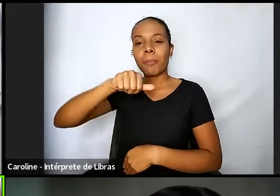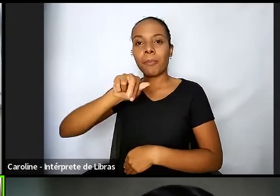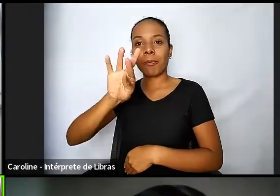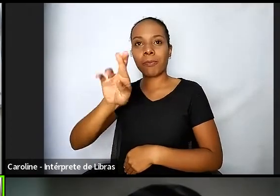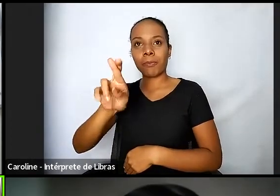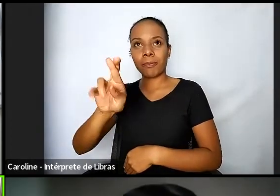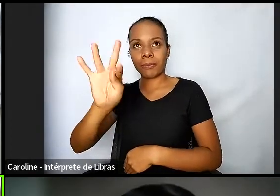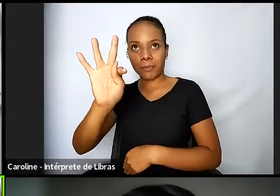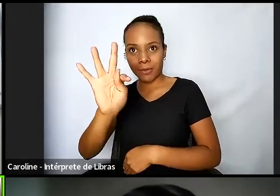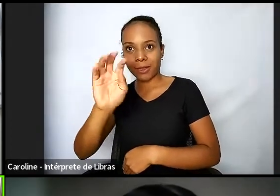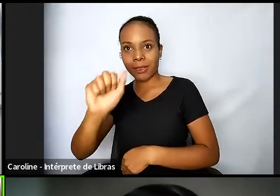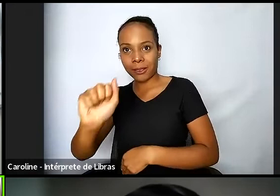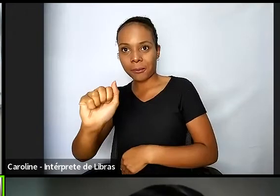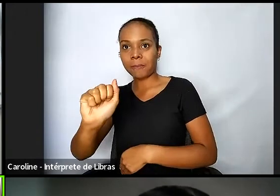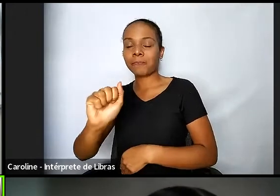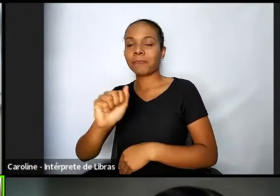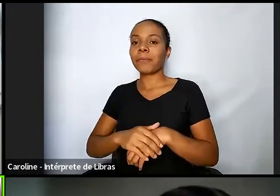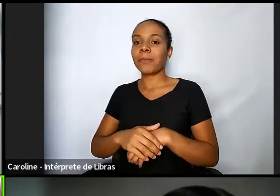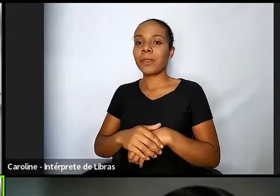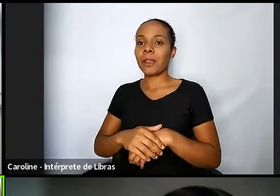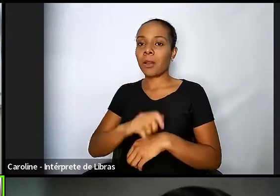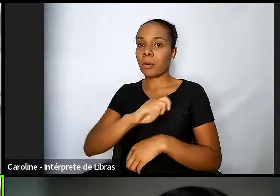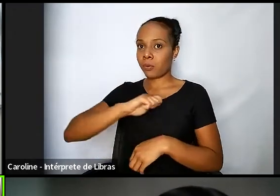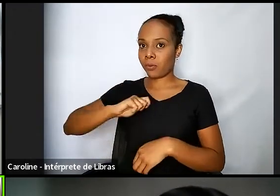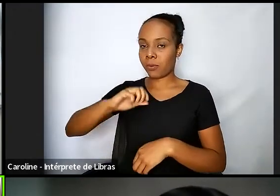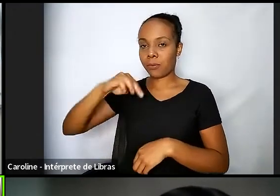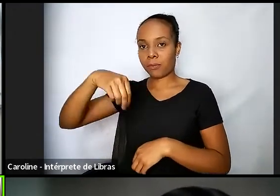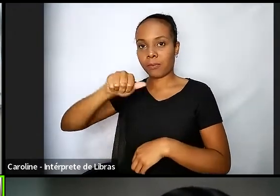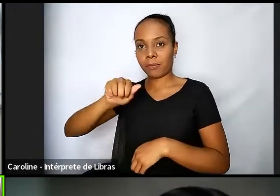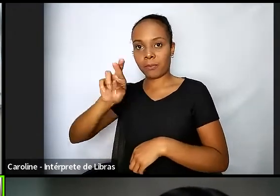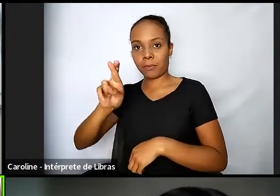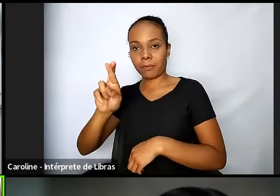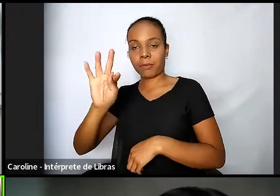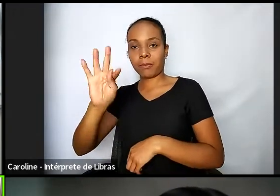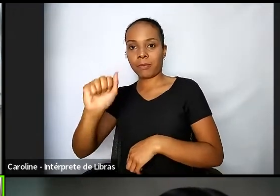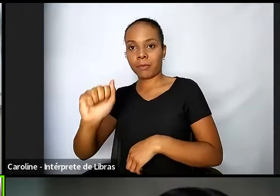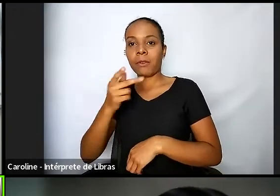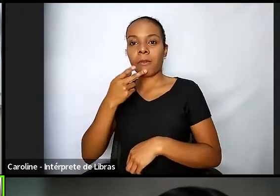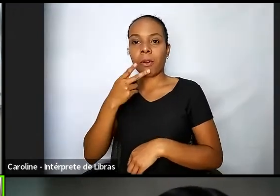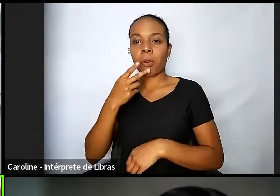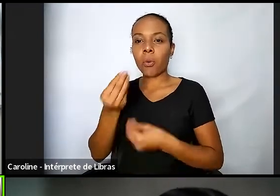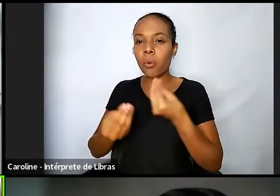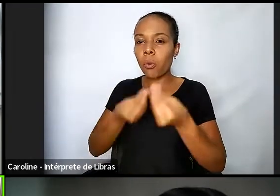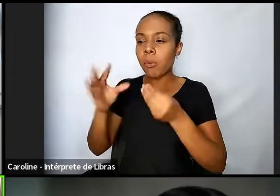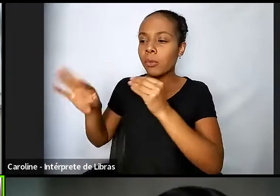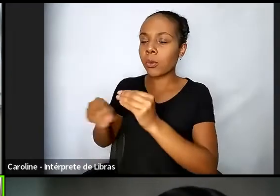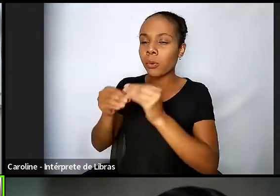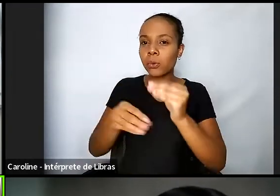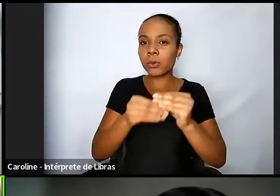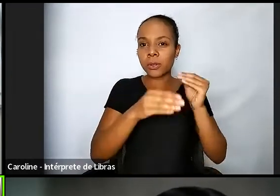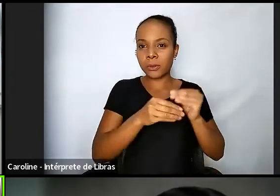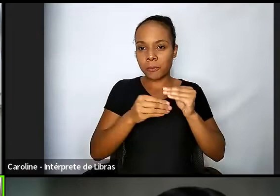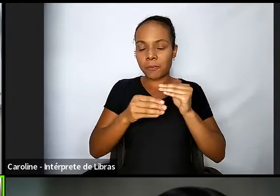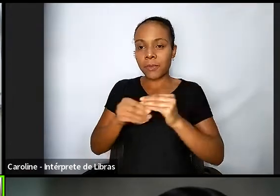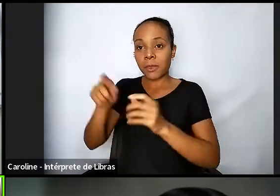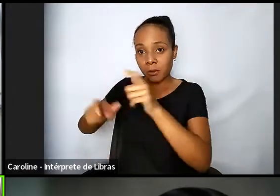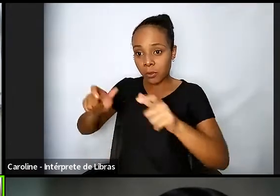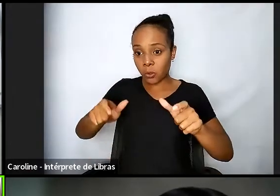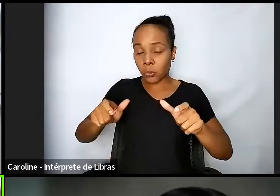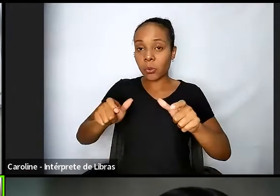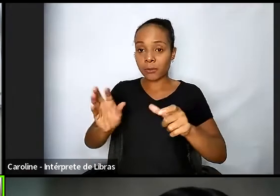como efetivamente houve uma inclusão dos outsiders na constituição e quanto eles